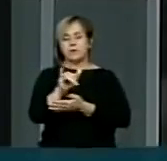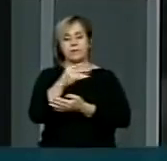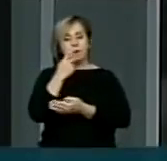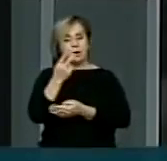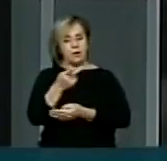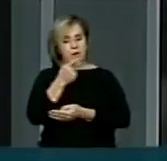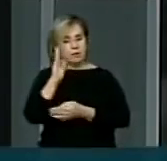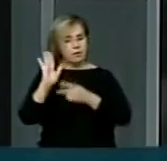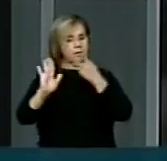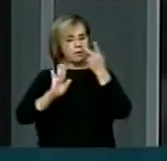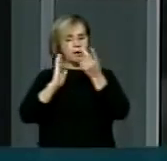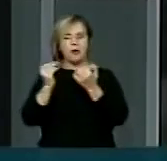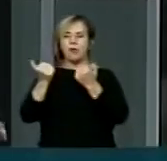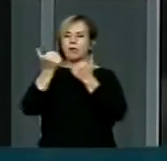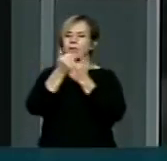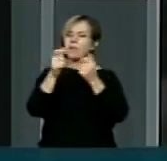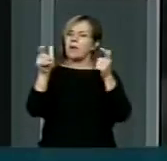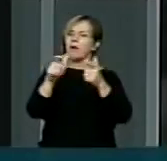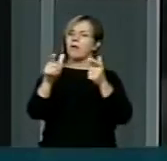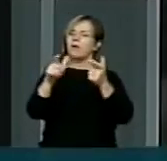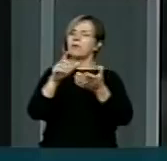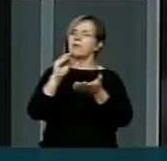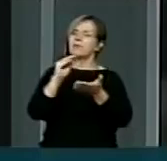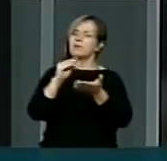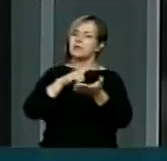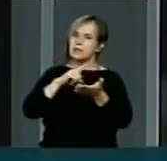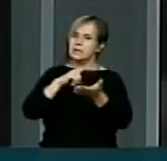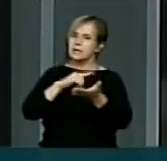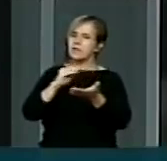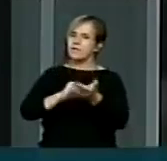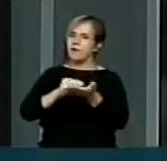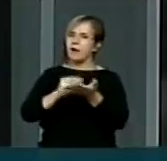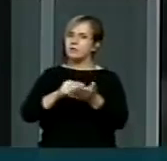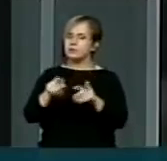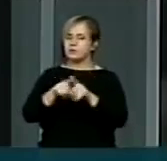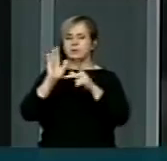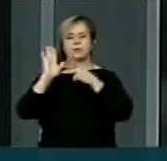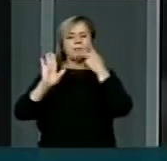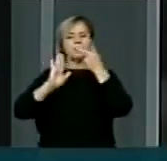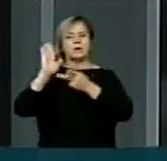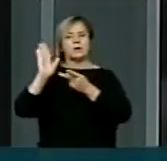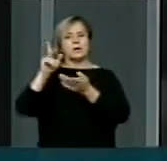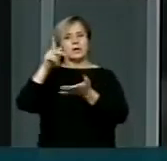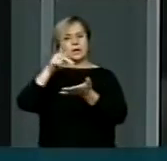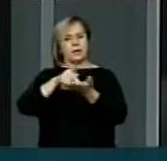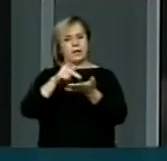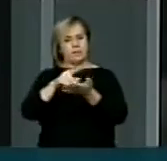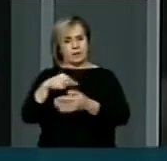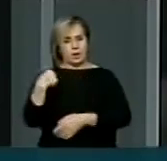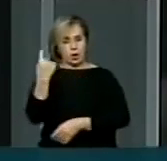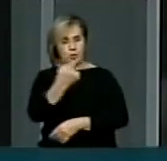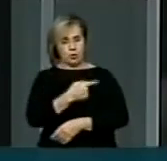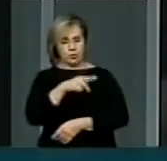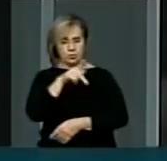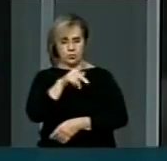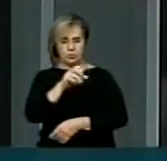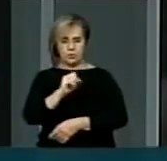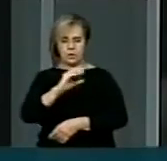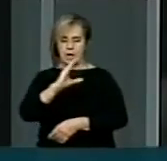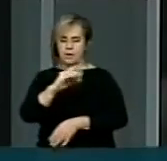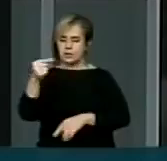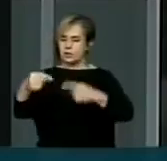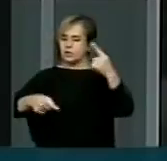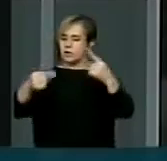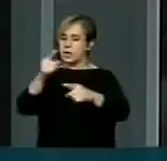repetir, ocupar um espaço que existe e, acima de tudo, uma candidatura na qual nós, do PSC, não